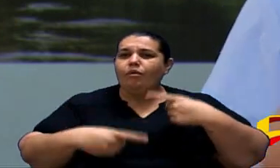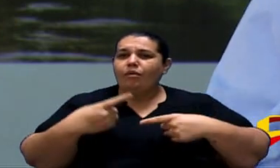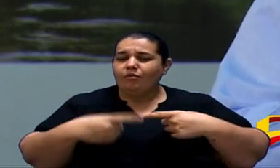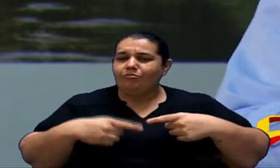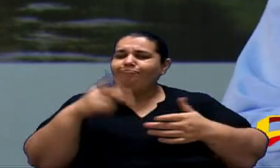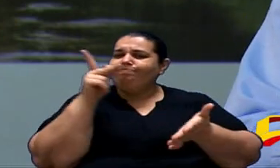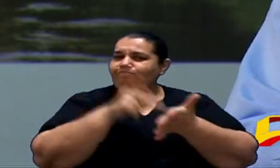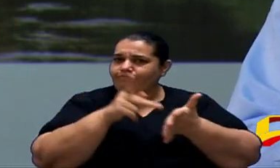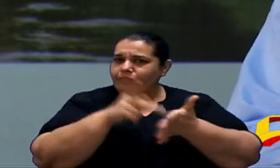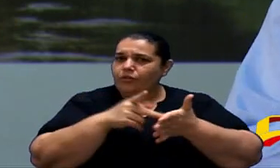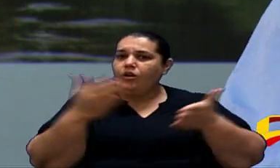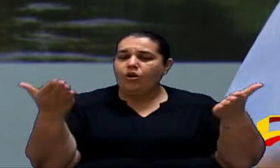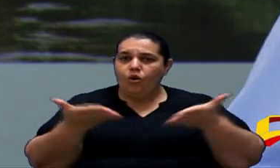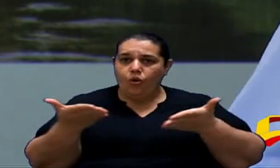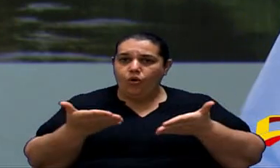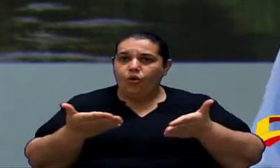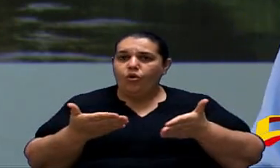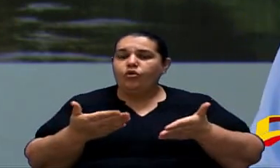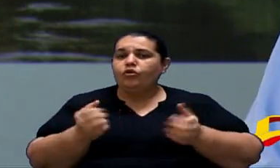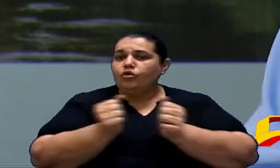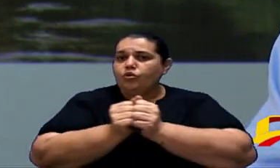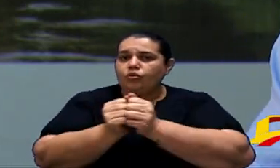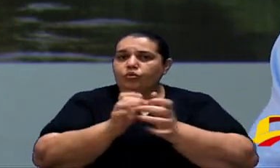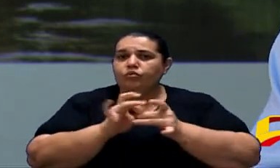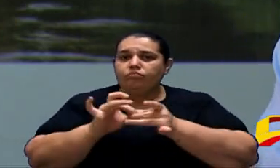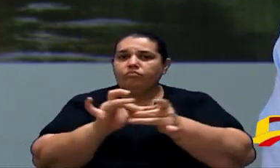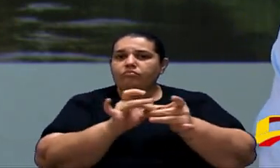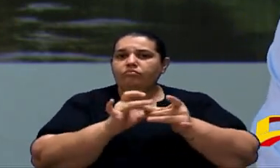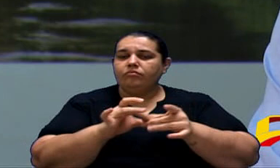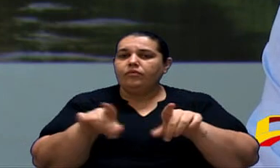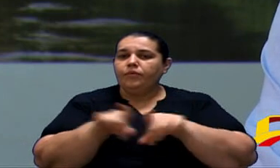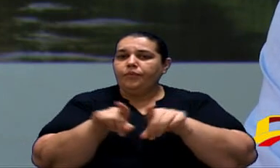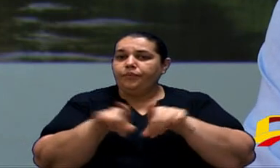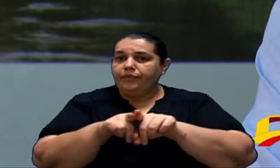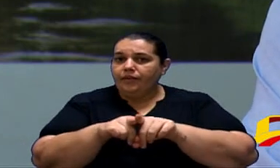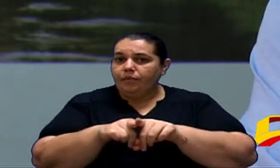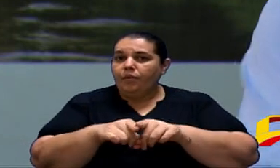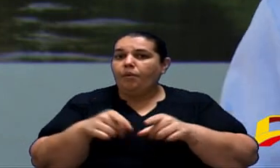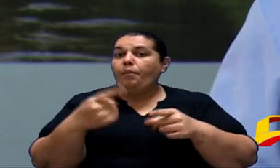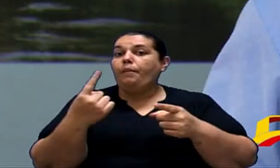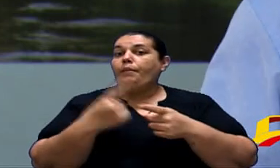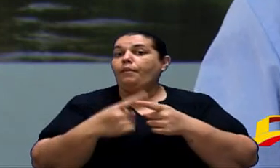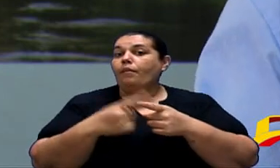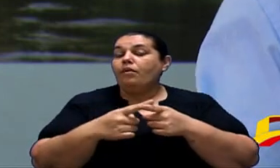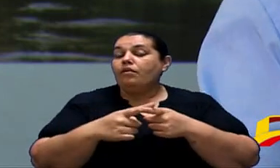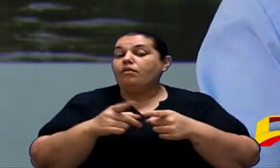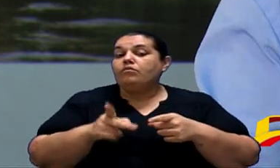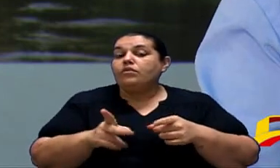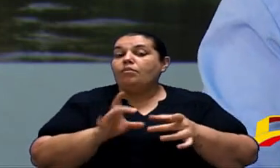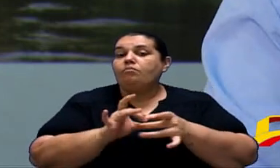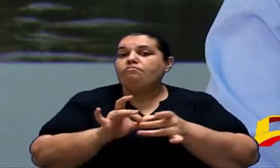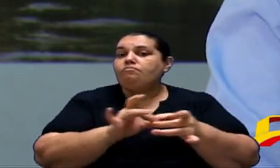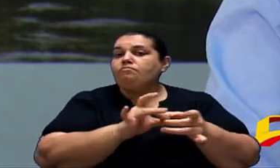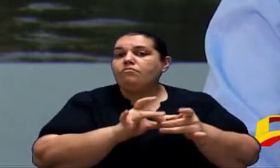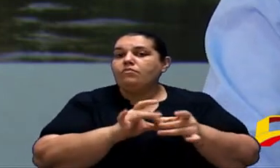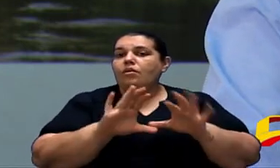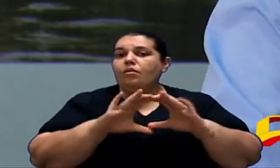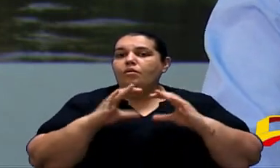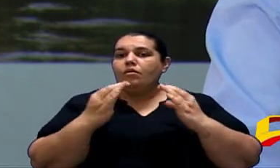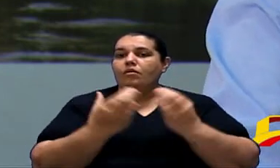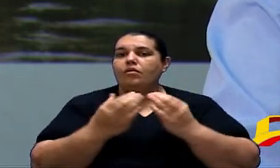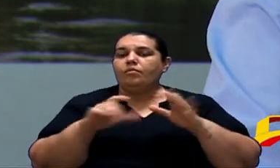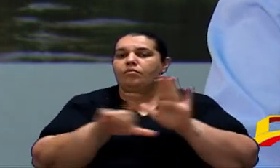Verdade E Estou Aqui Hoje Acompanhando Essa Sessão Justamente Porque Eu Faço Parte Aqui Na Casa De Leis De Uma